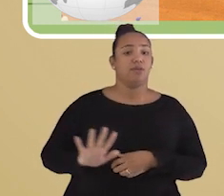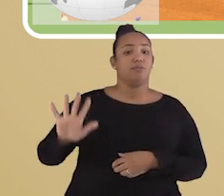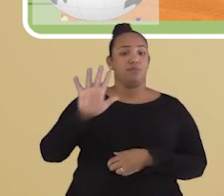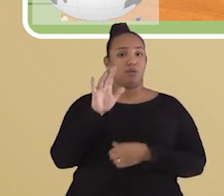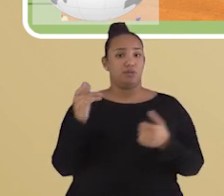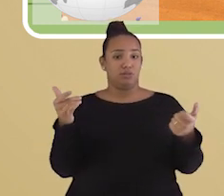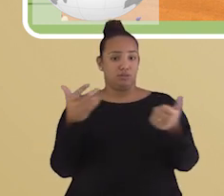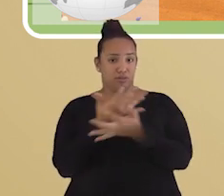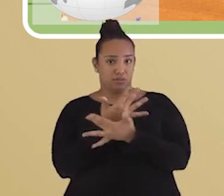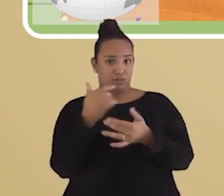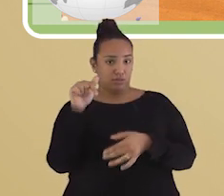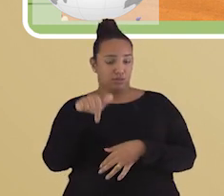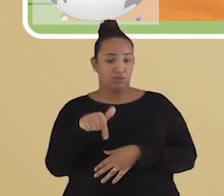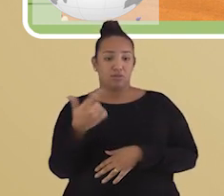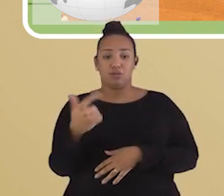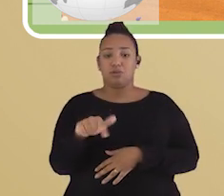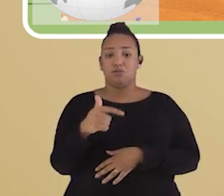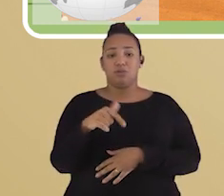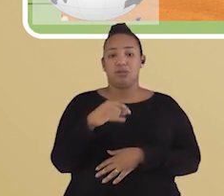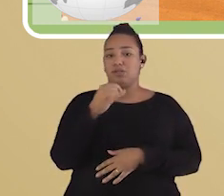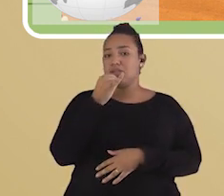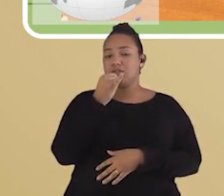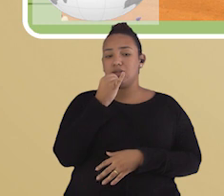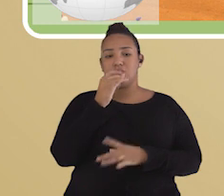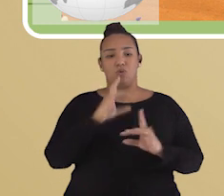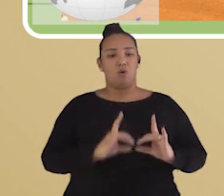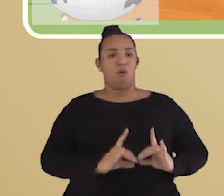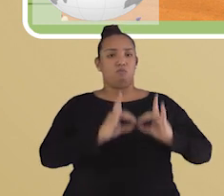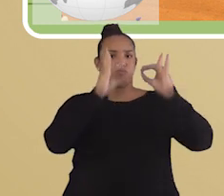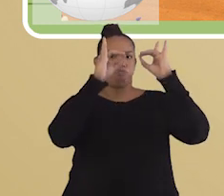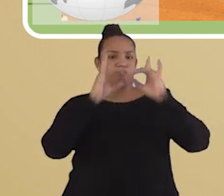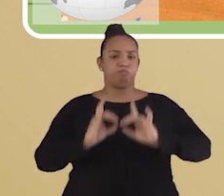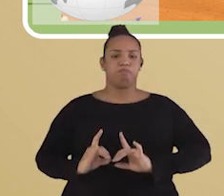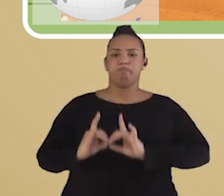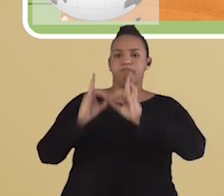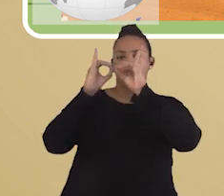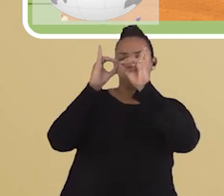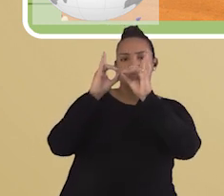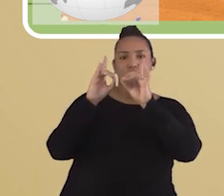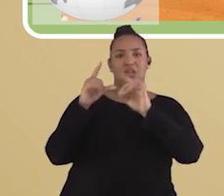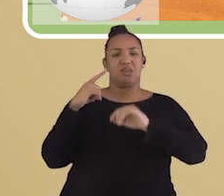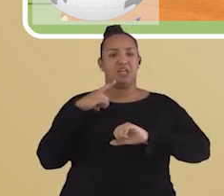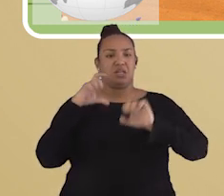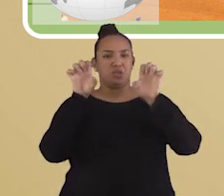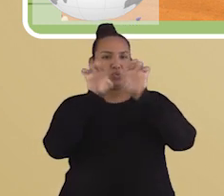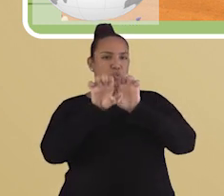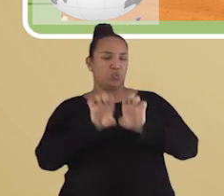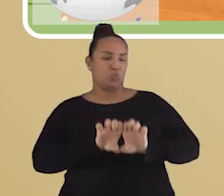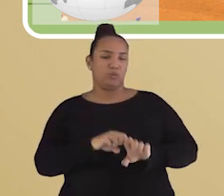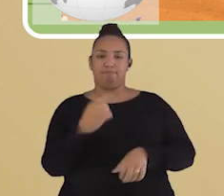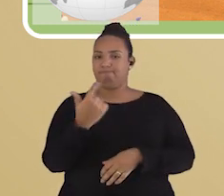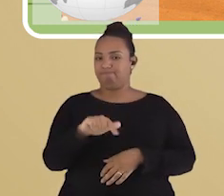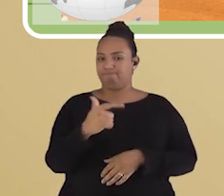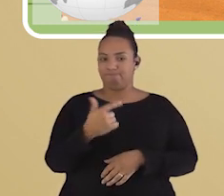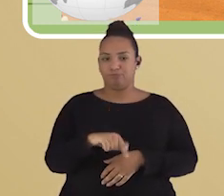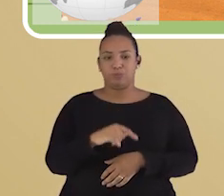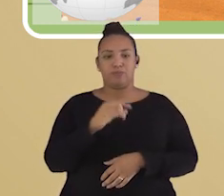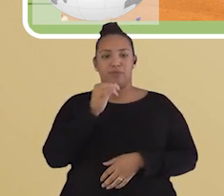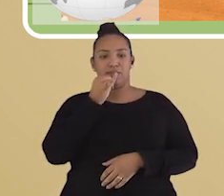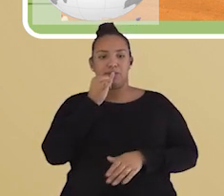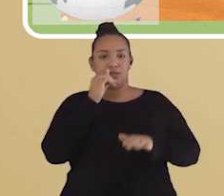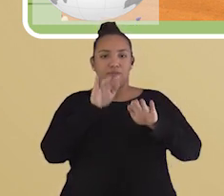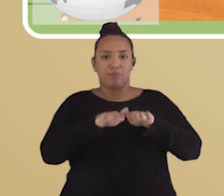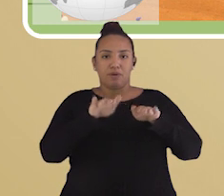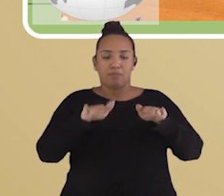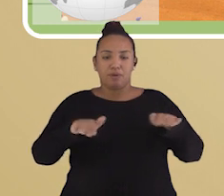urbana, nela não estão presentes grandes prédios e nem grandes infraestruturas urbanas, como